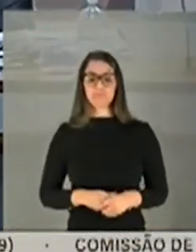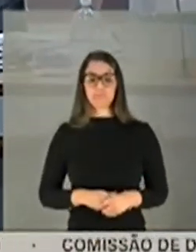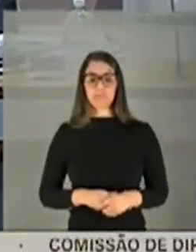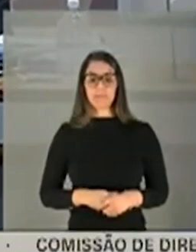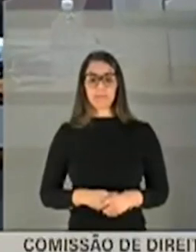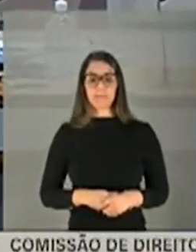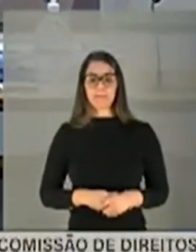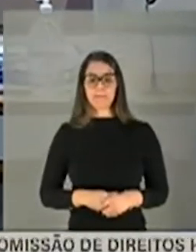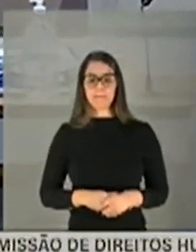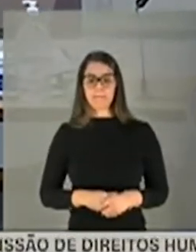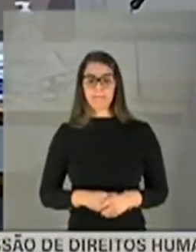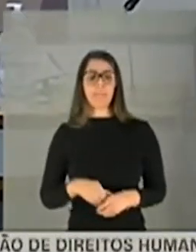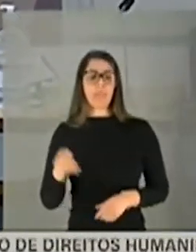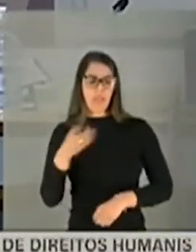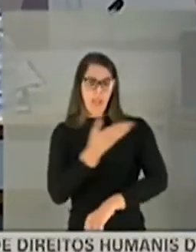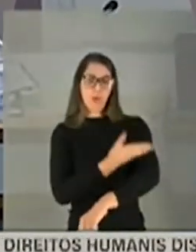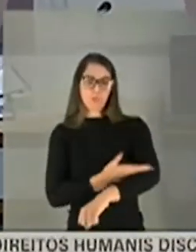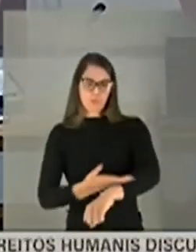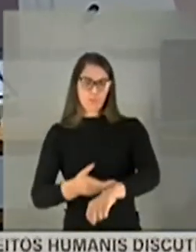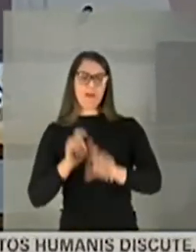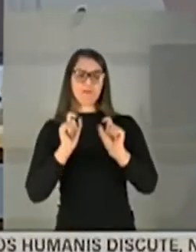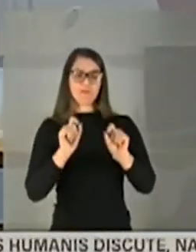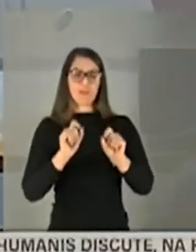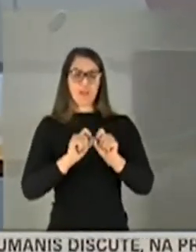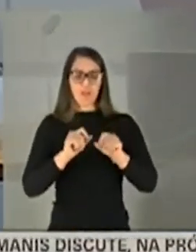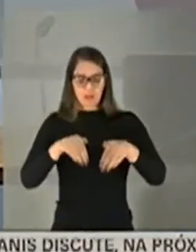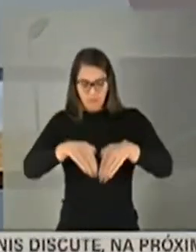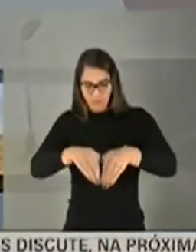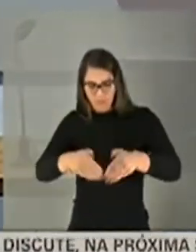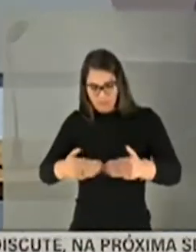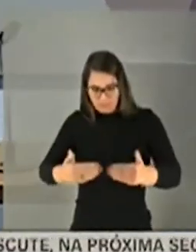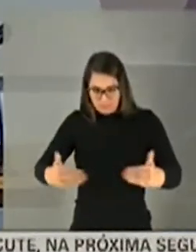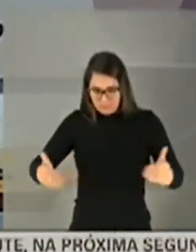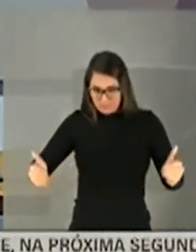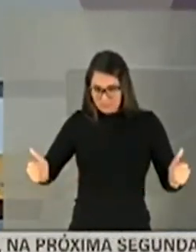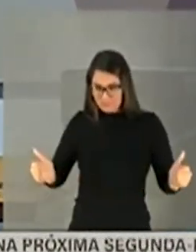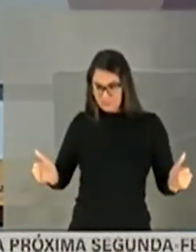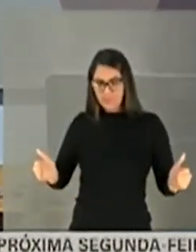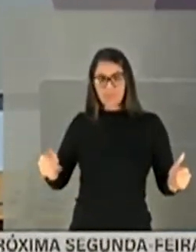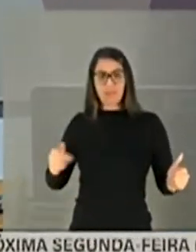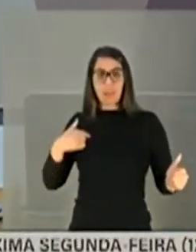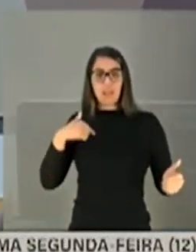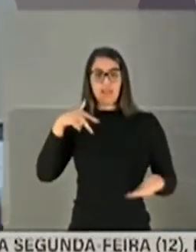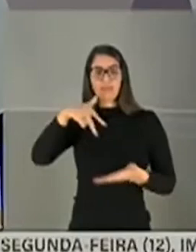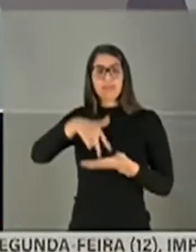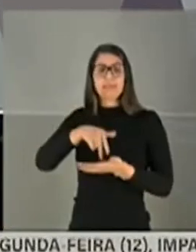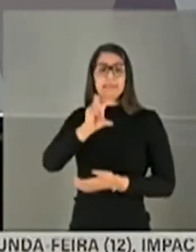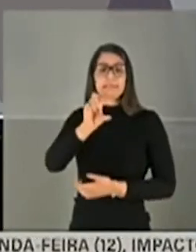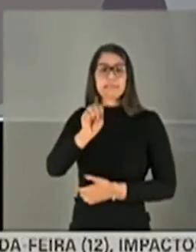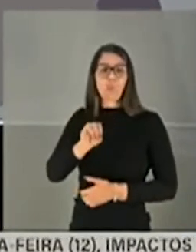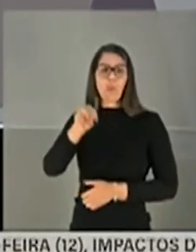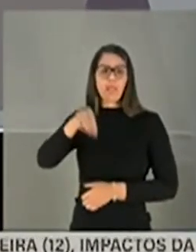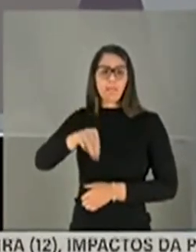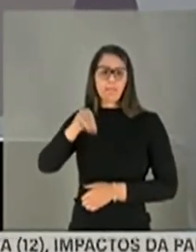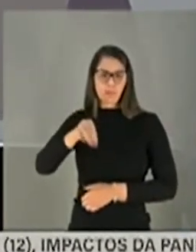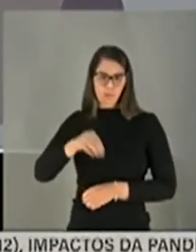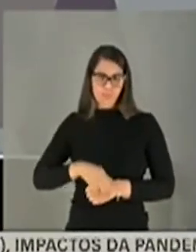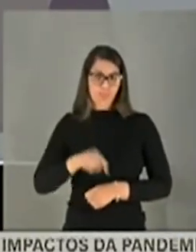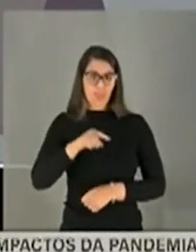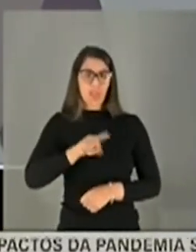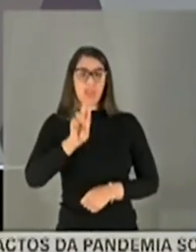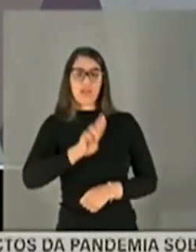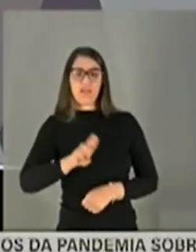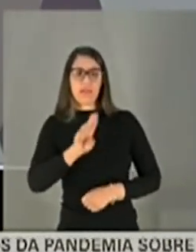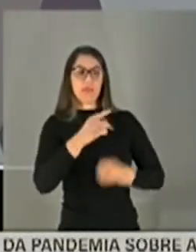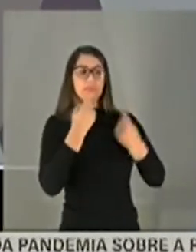50 minutos no cercadinho. É um cercado que ele utiliza para assacar contra